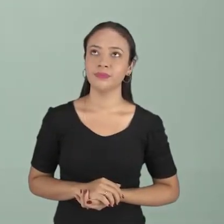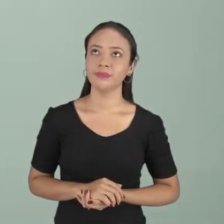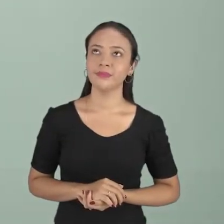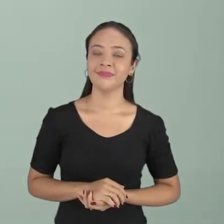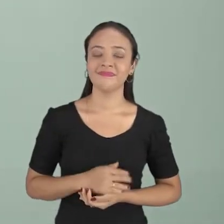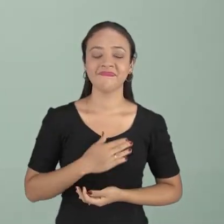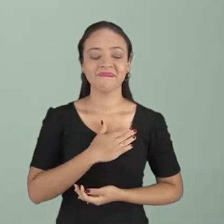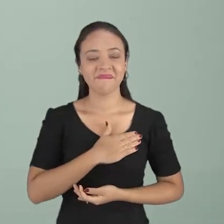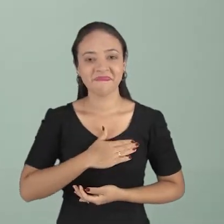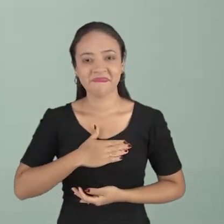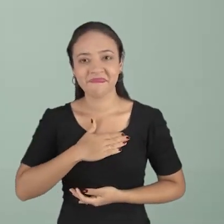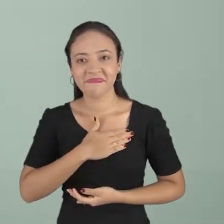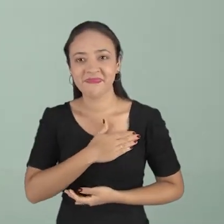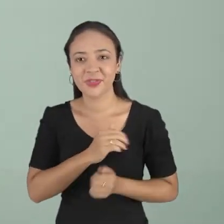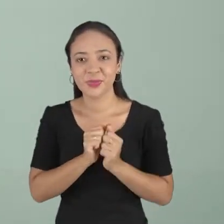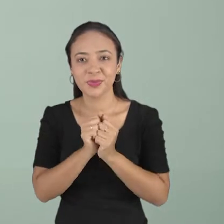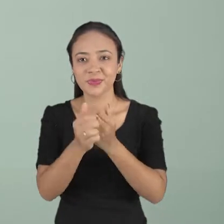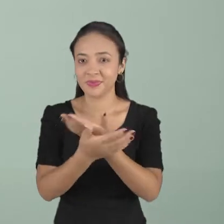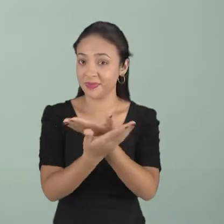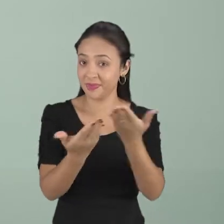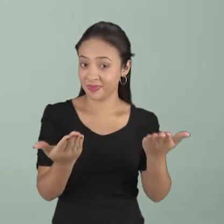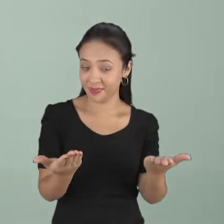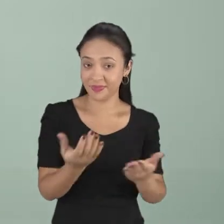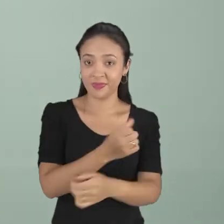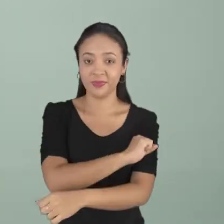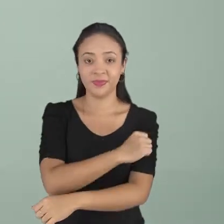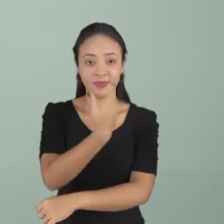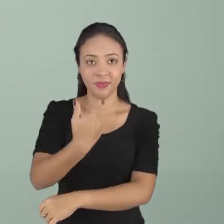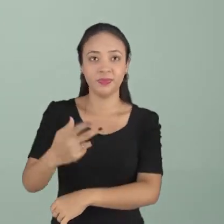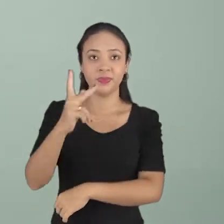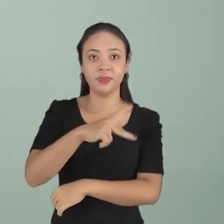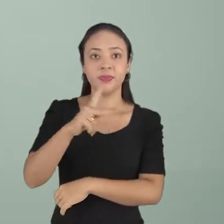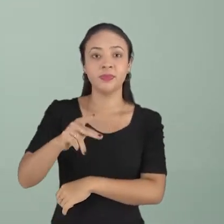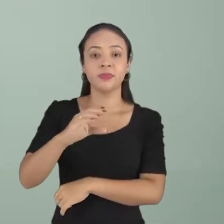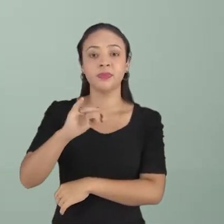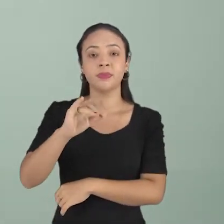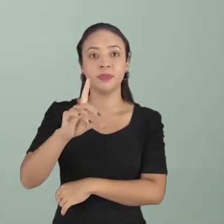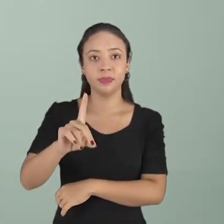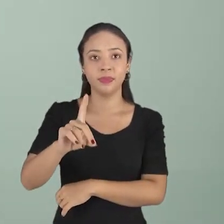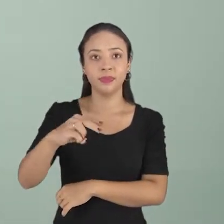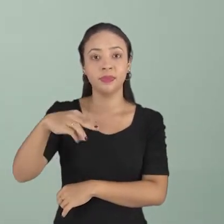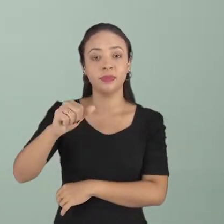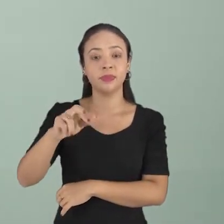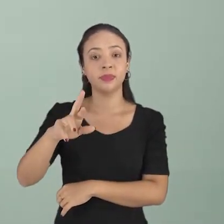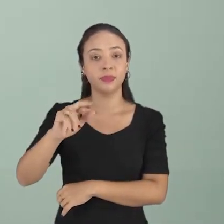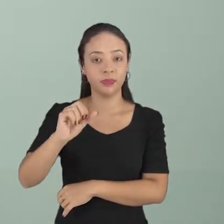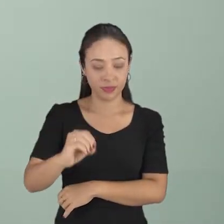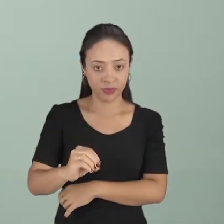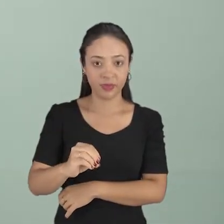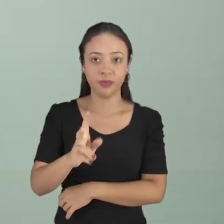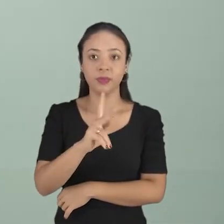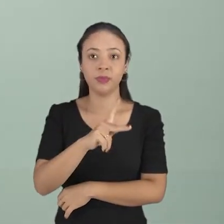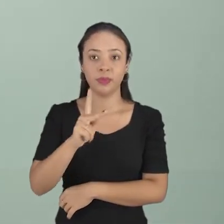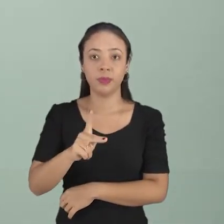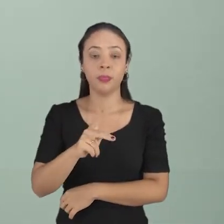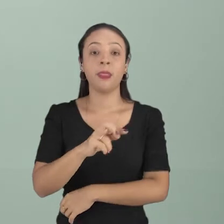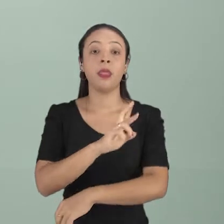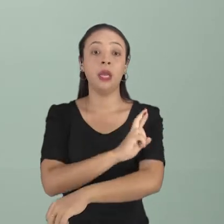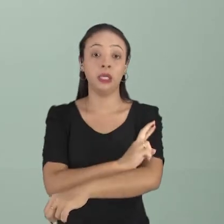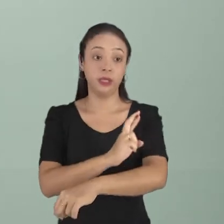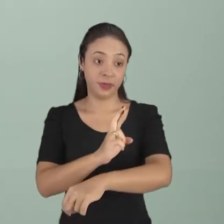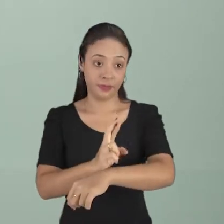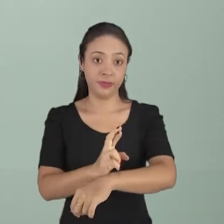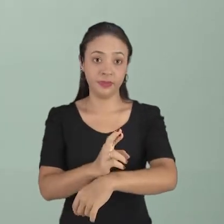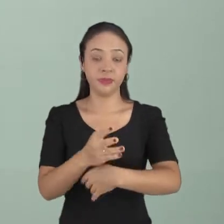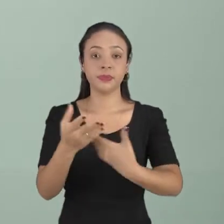Prazer em estar de novo junto com vocês do oitavo ano, professor Cid Mauro, ensino religioso, assessor da Secretaria de Educação e desta